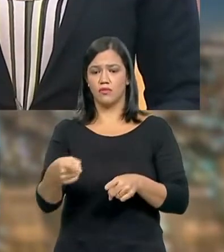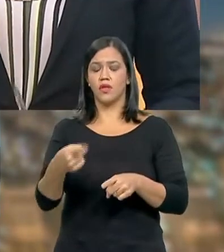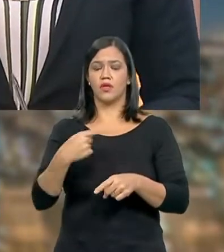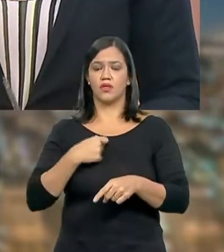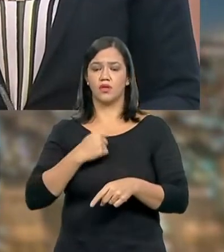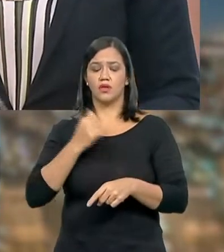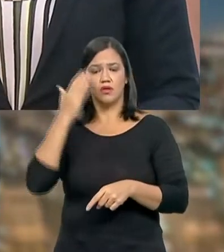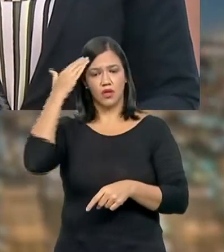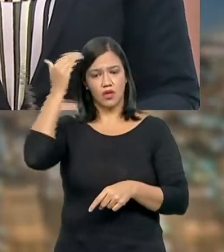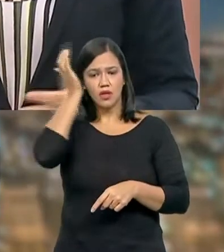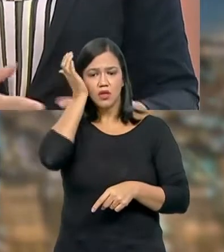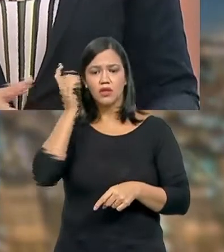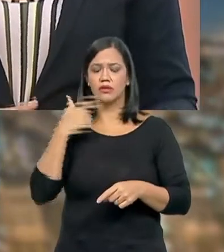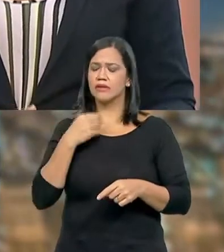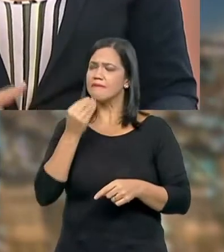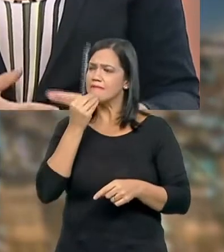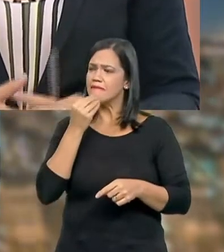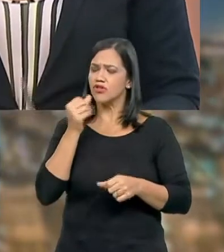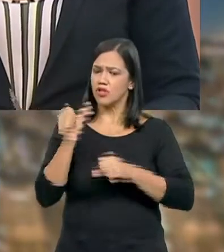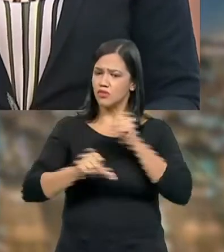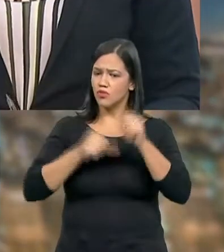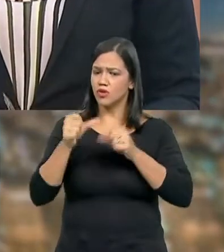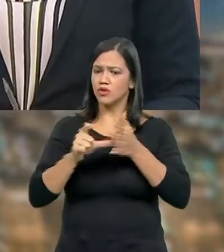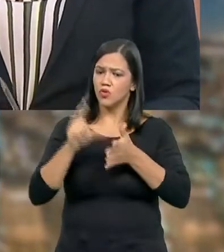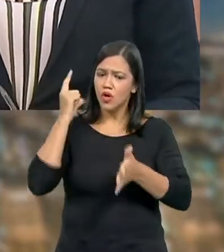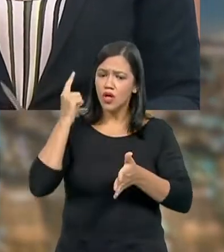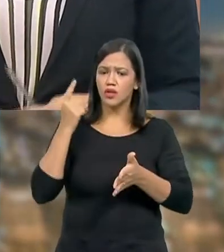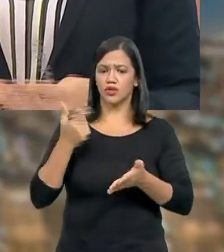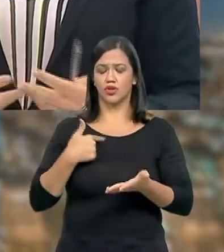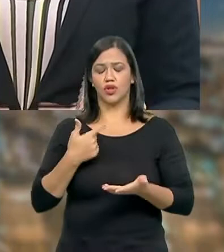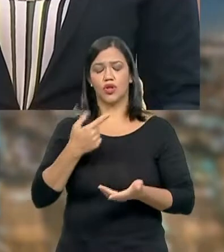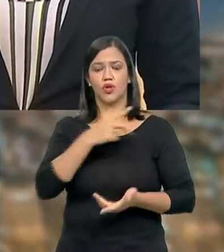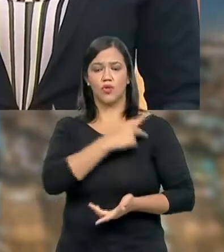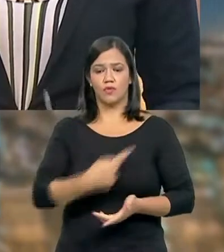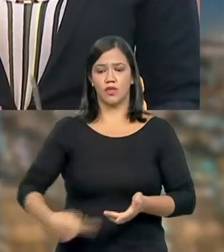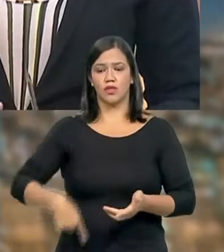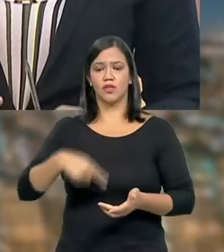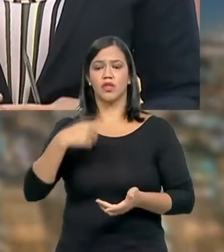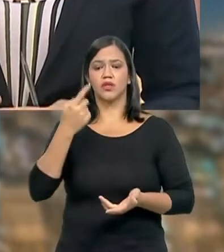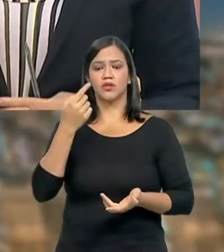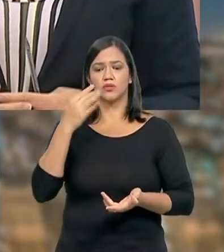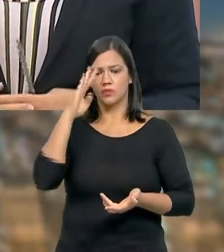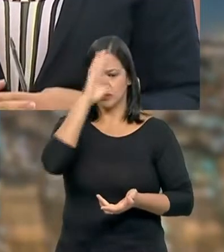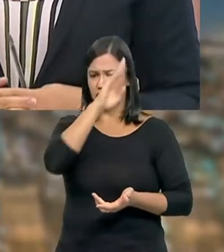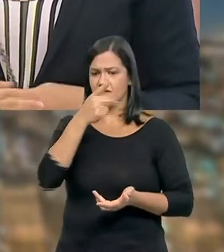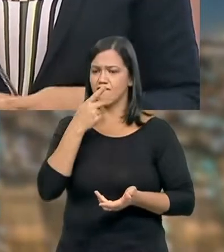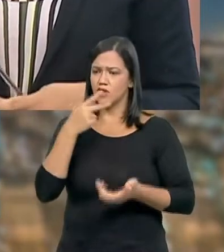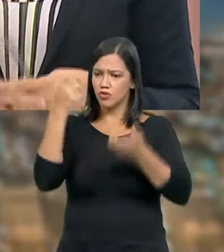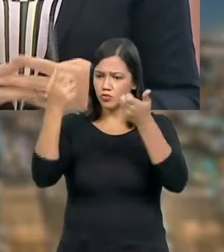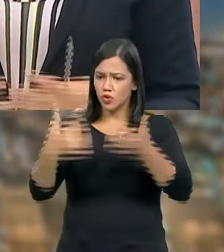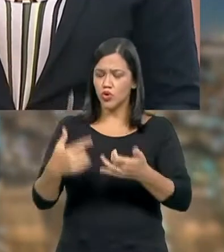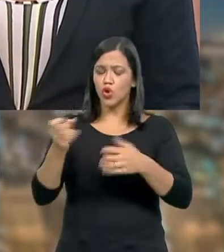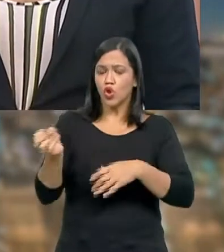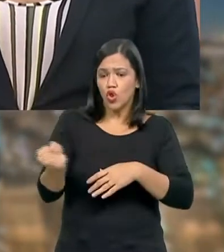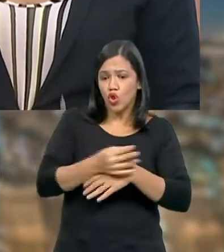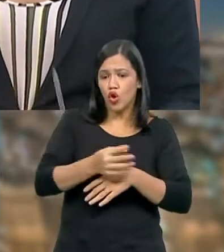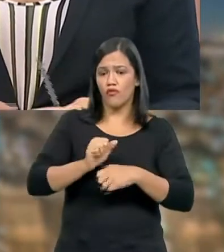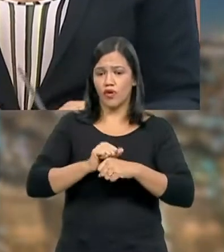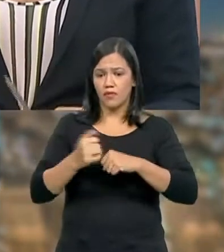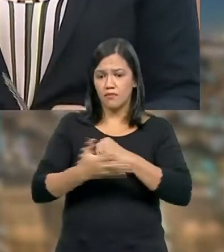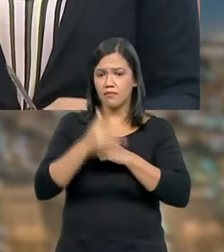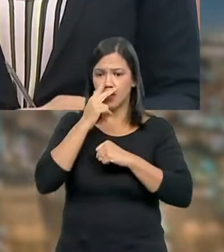essa mudança não poderia ter vindo antes. O presidente Jair Bolsonaro justificou em função dessas novas variantes, que são mais